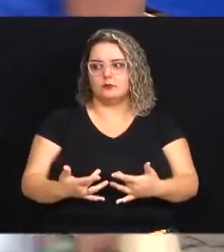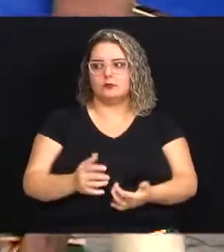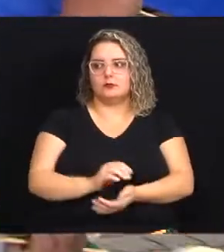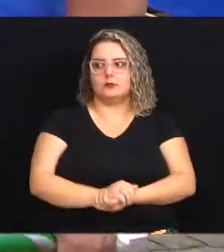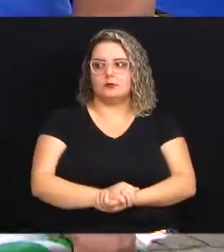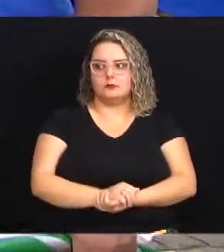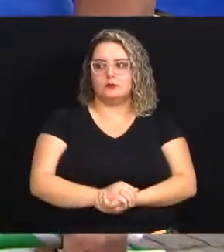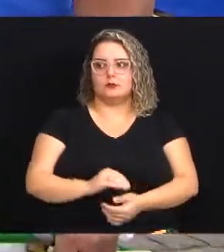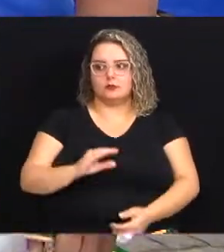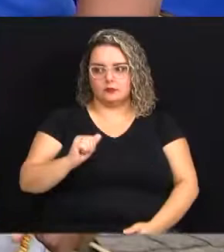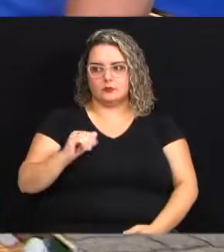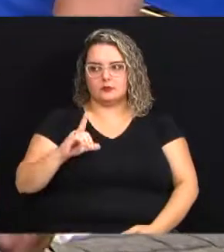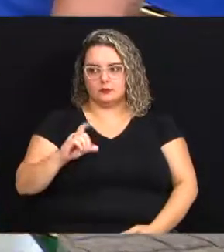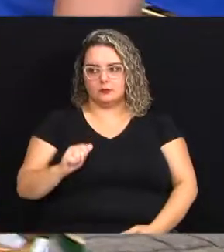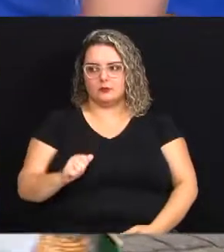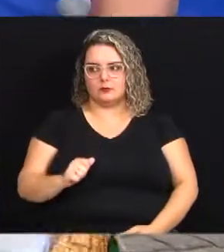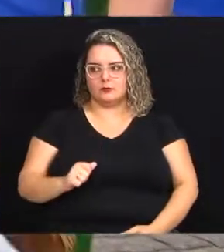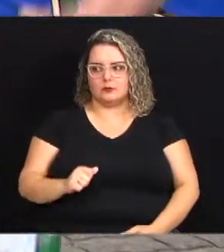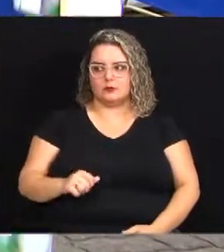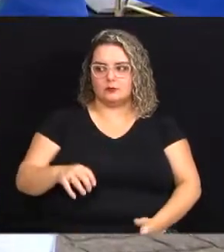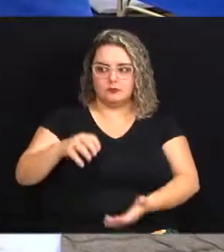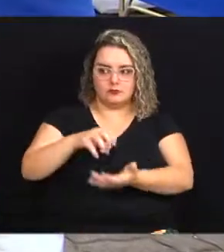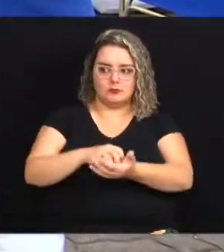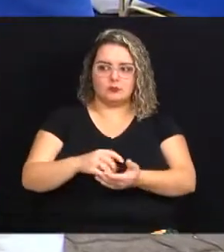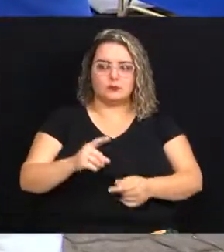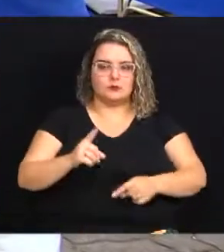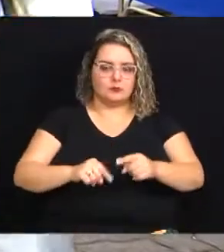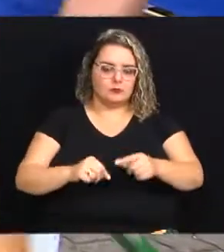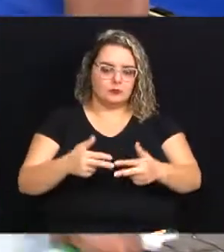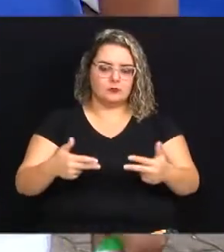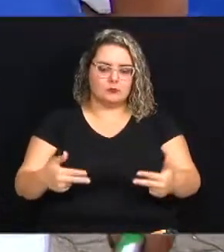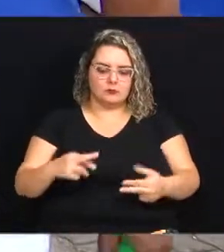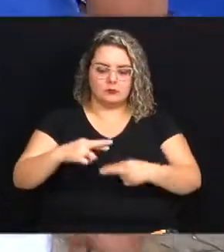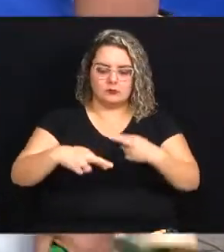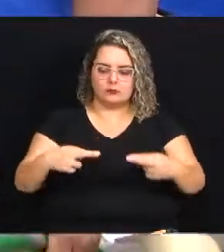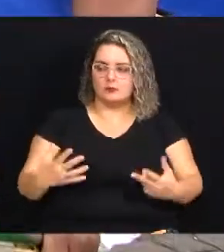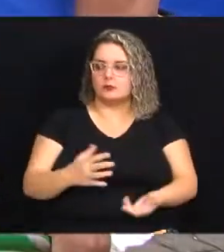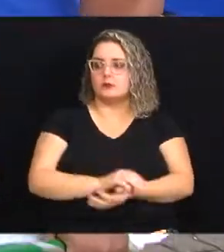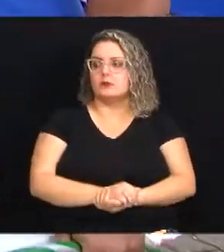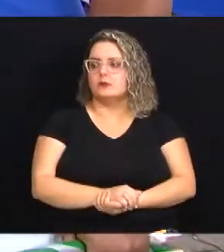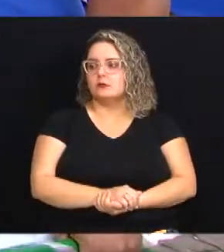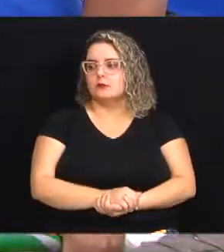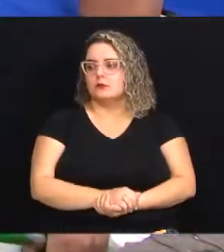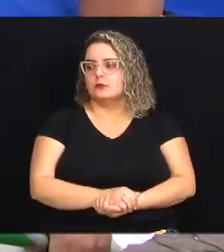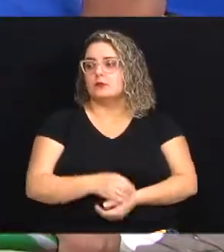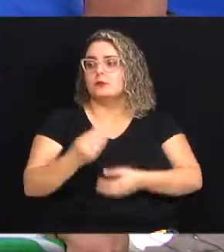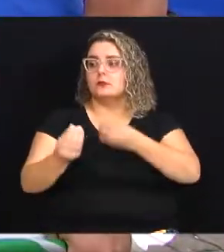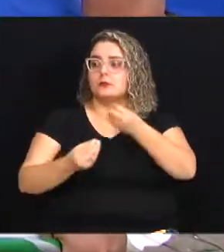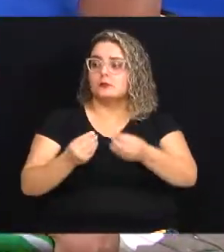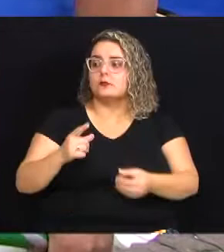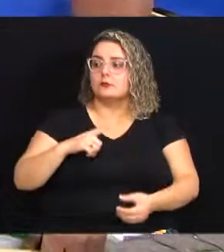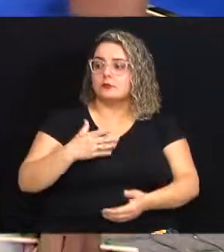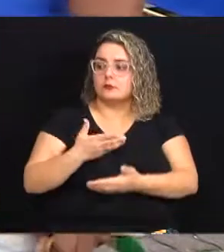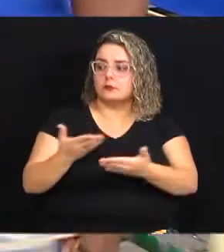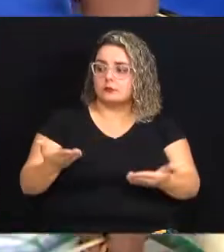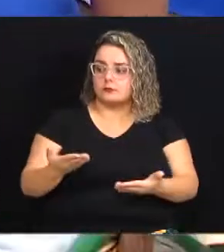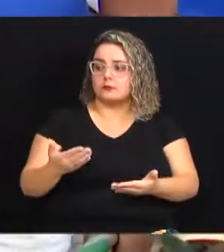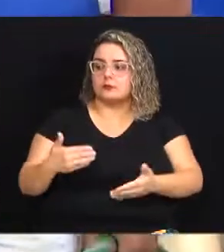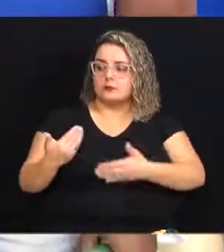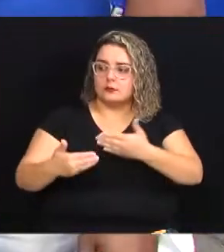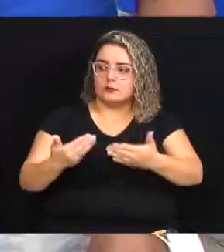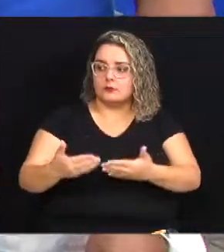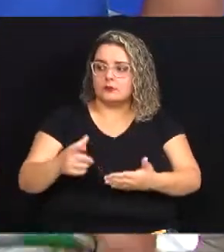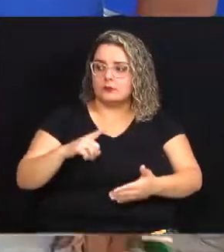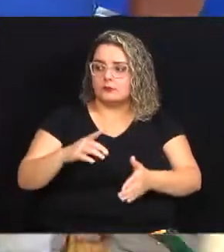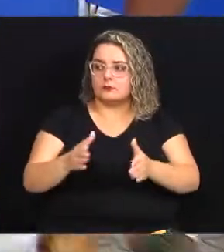cada associação que virou tipo uma ONG de instrumentos de rescragem sim e como tem sido pra vocês desde